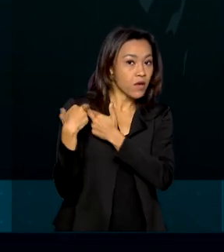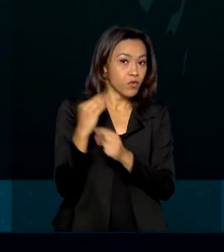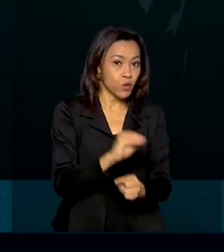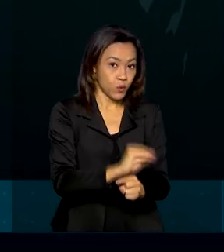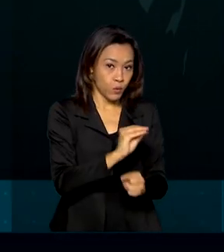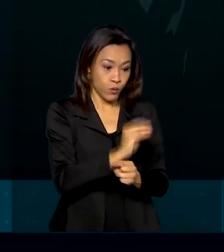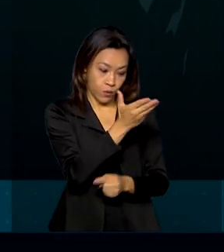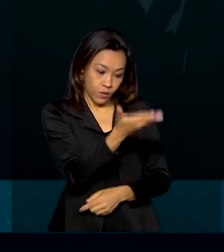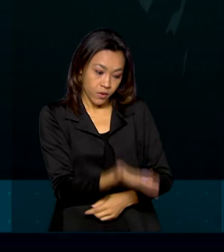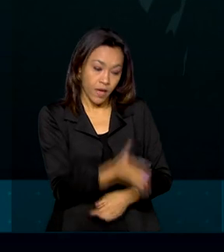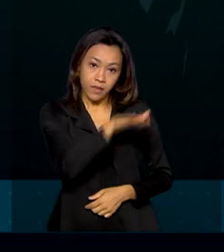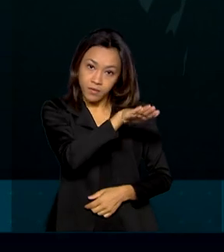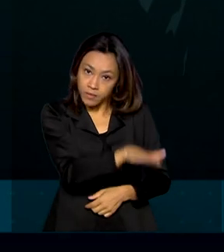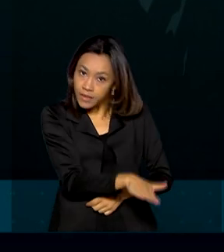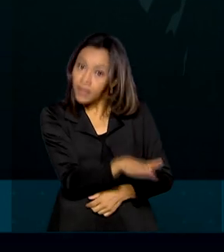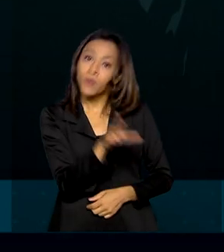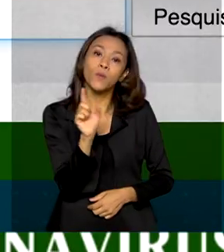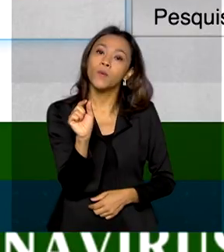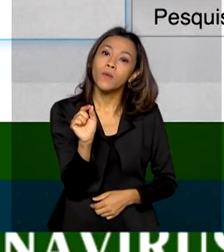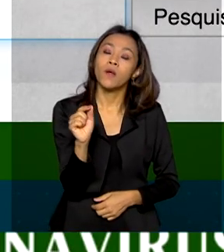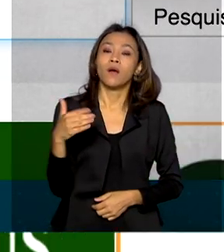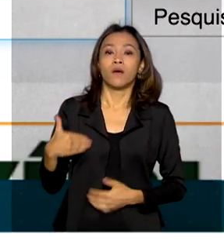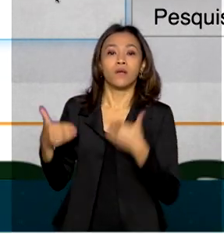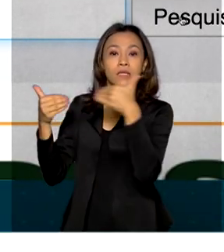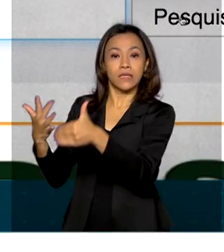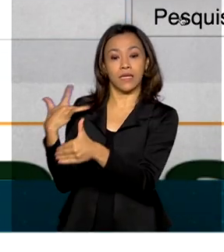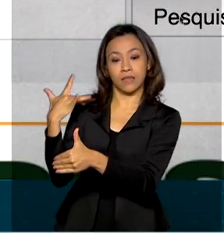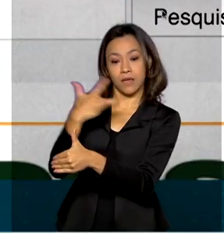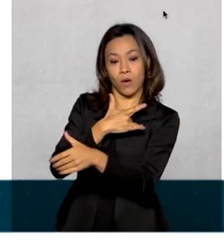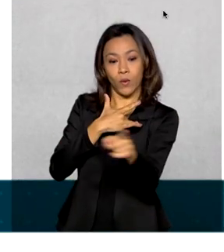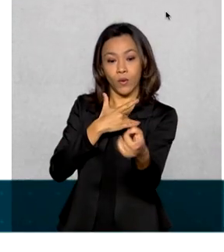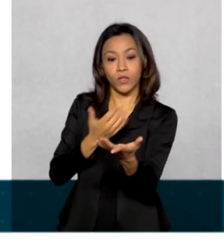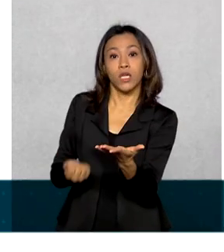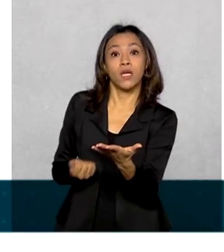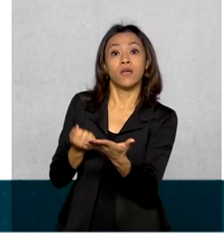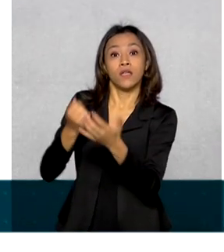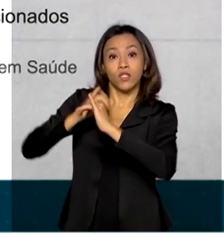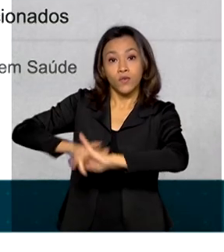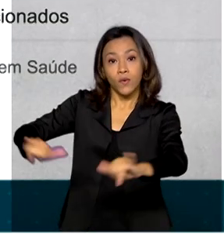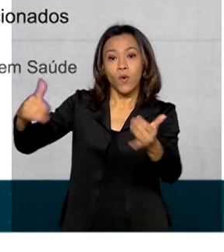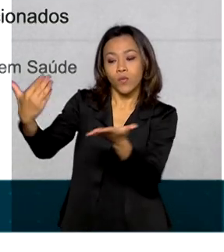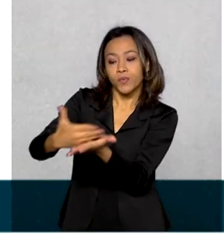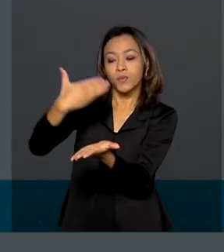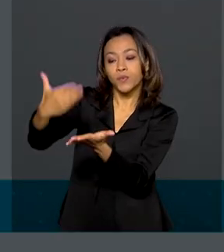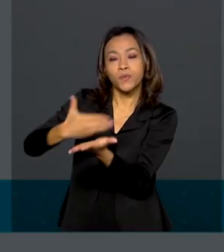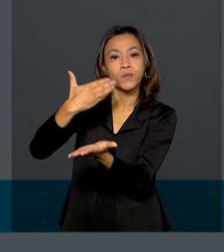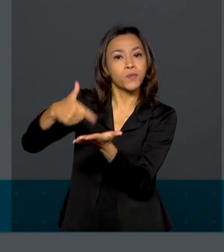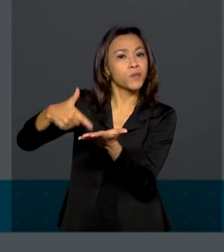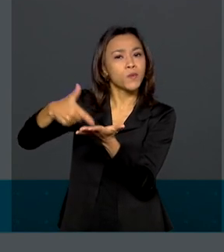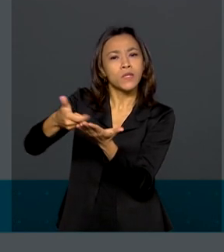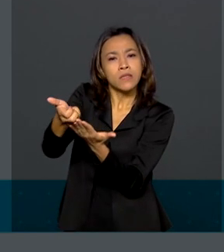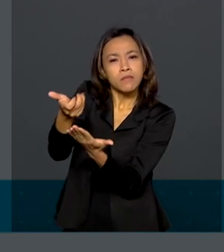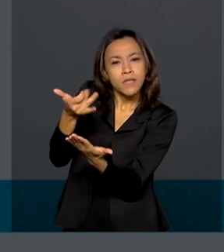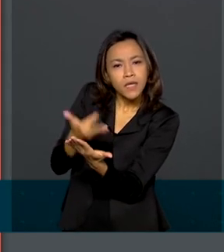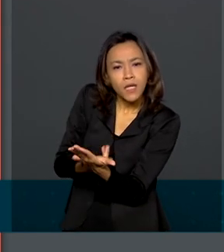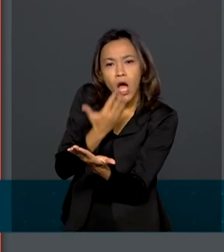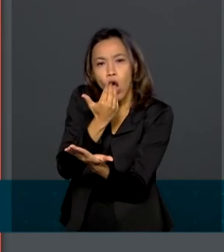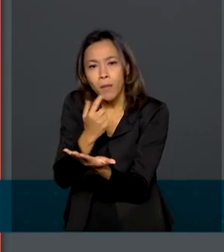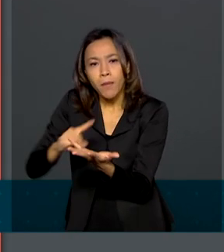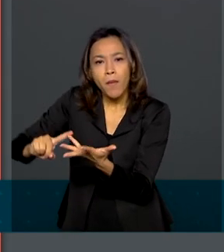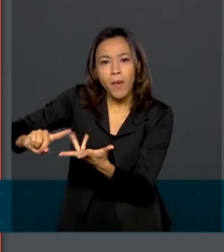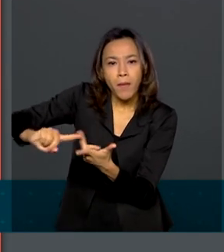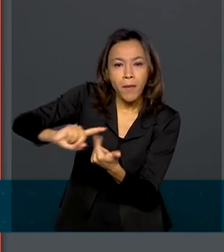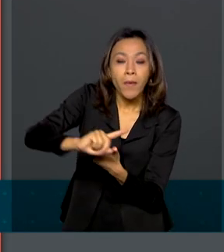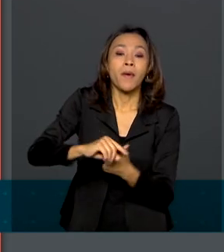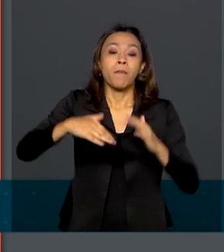ou não dar para os pequenos, o Ministério da Saúde lançou a versão de bolso do Guia Alimentar para Crianças Brasileiras